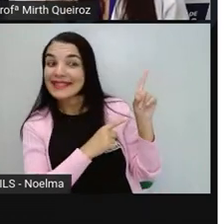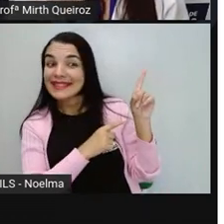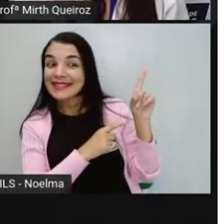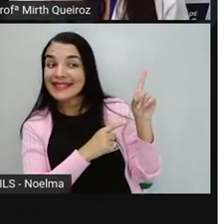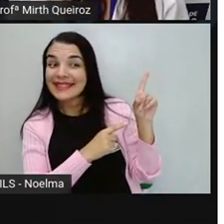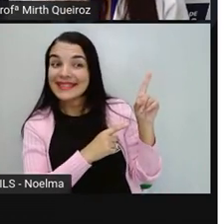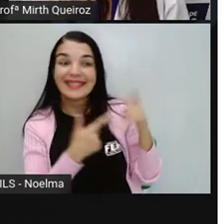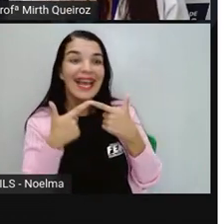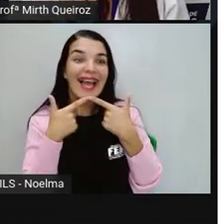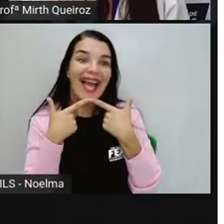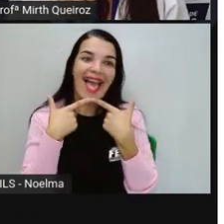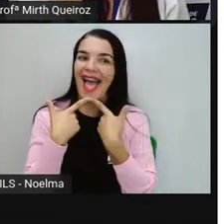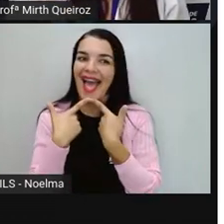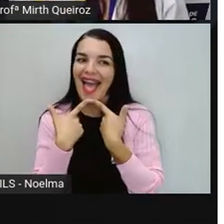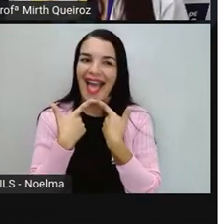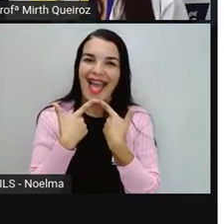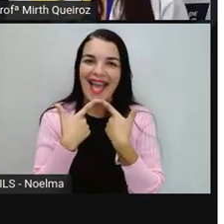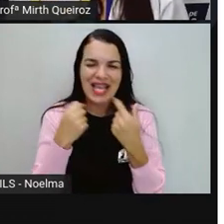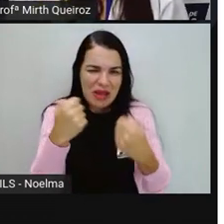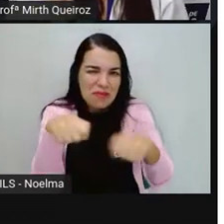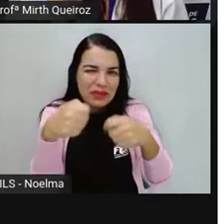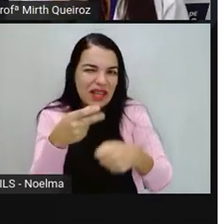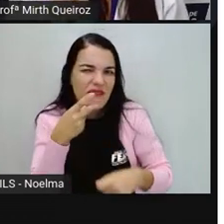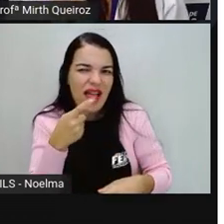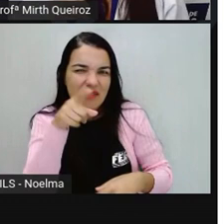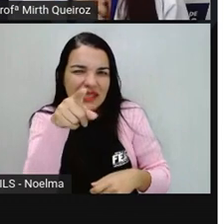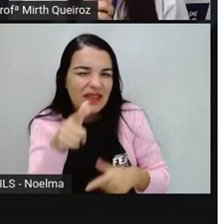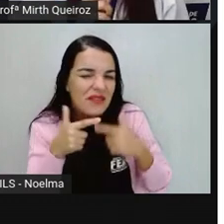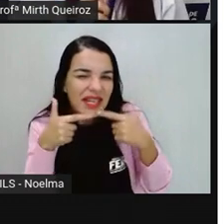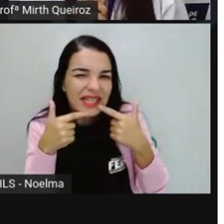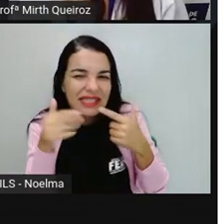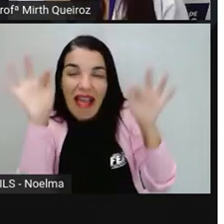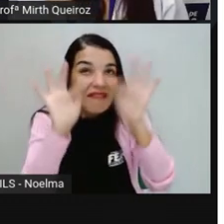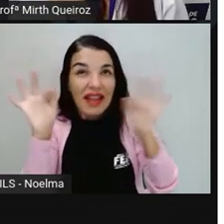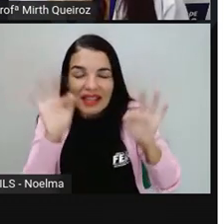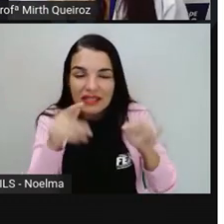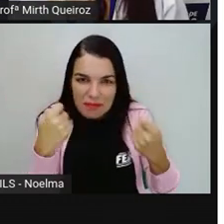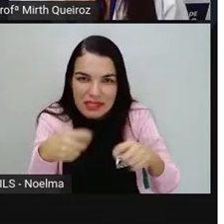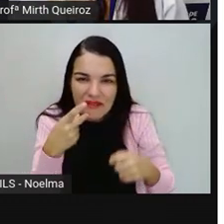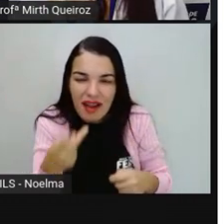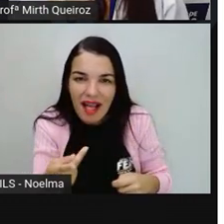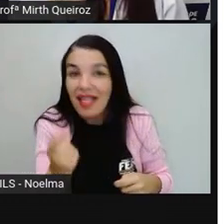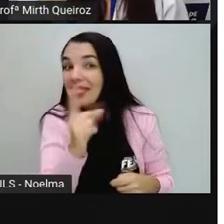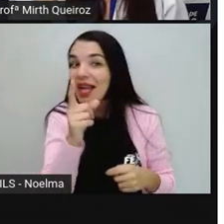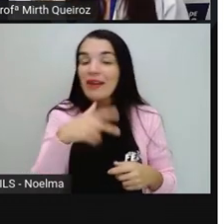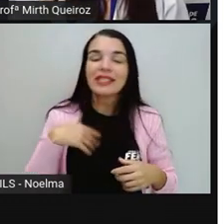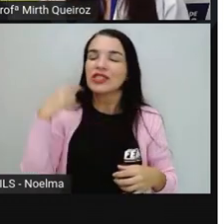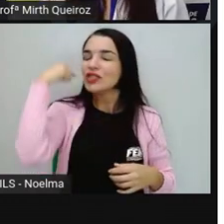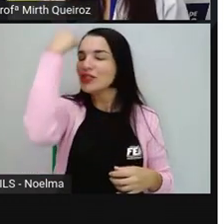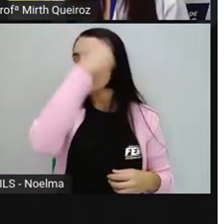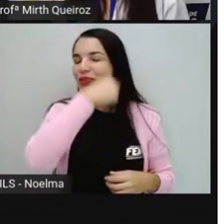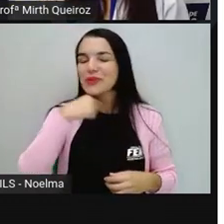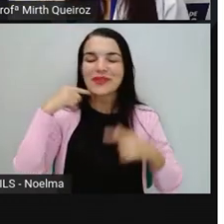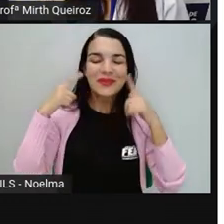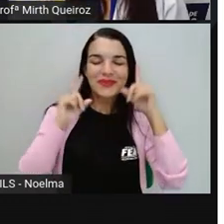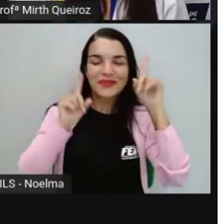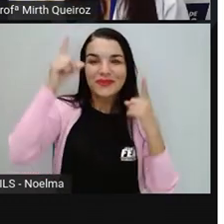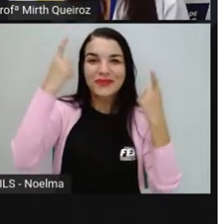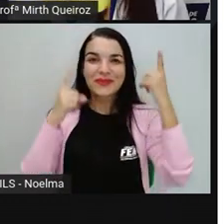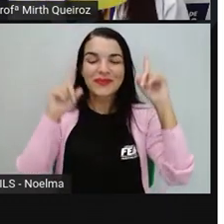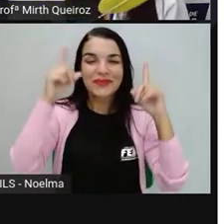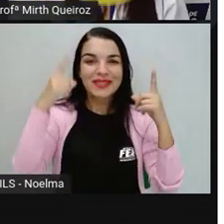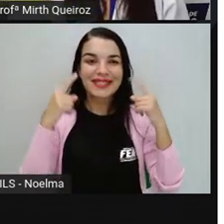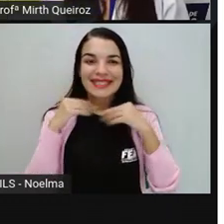se eu mostro, eu estou assim. Eu preciso falar como é que eu estou? Eu estou o quê? Feliz. Não